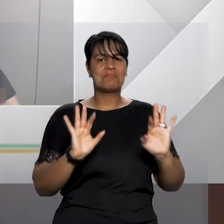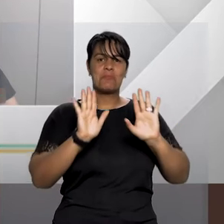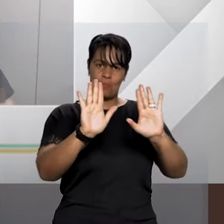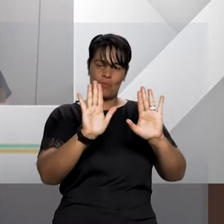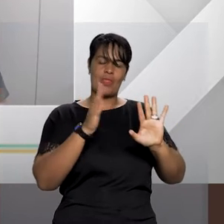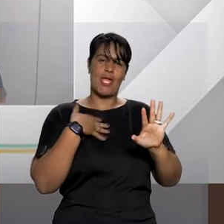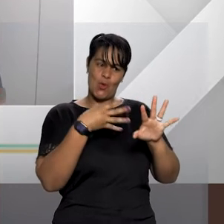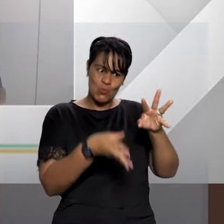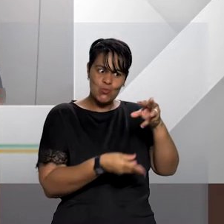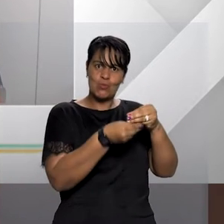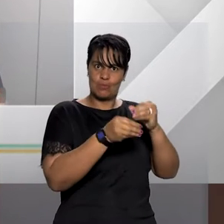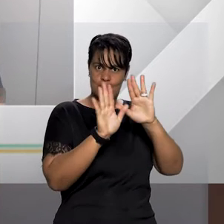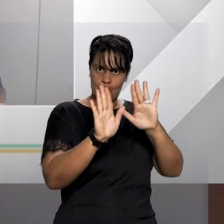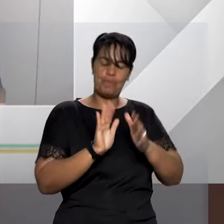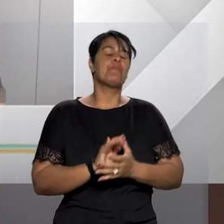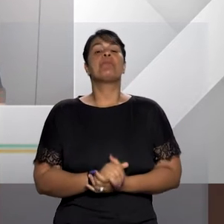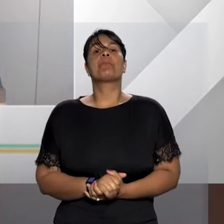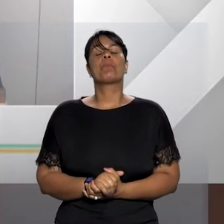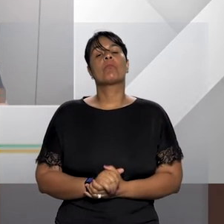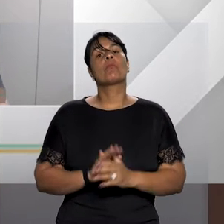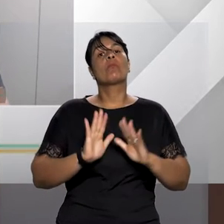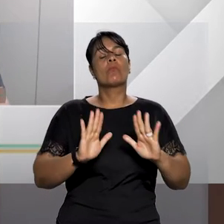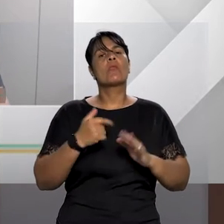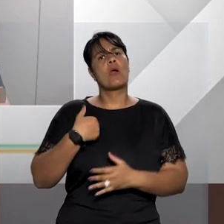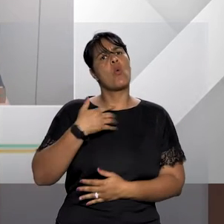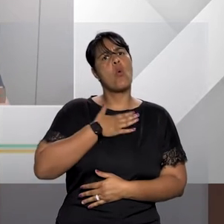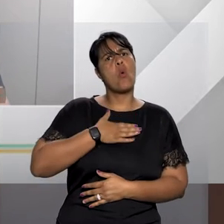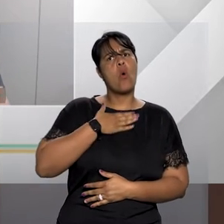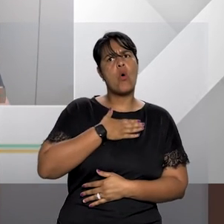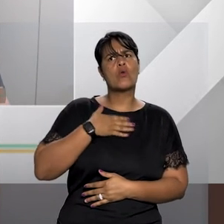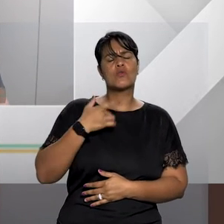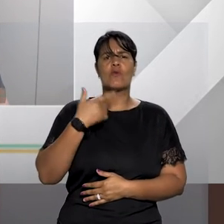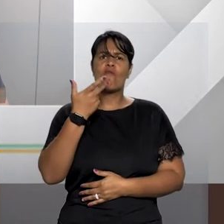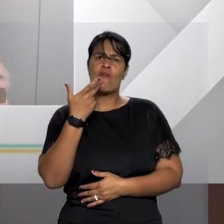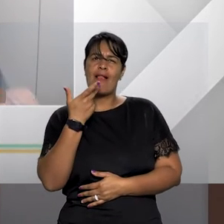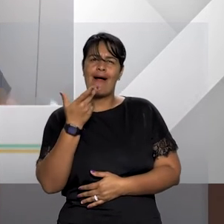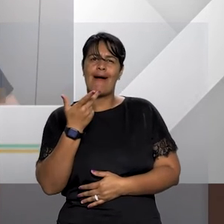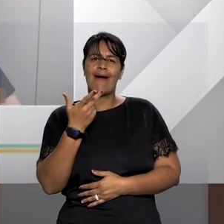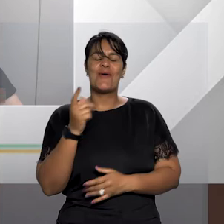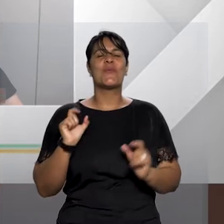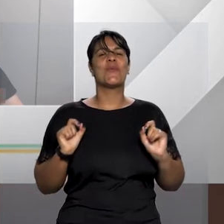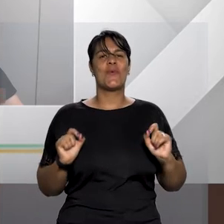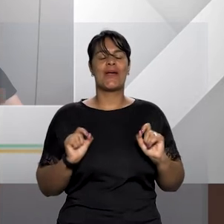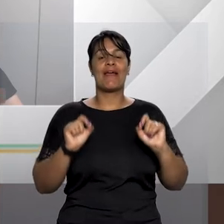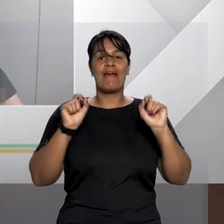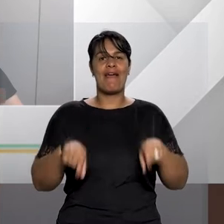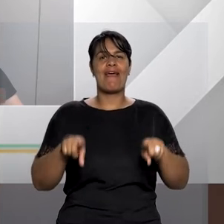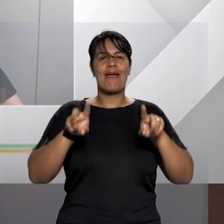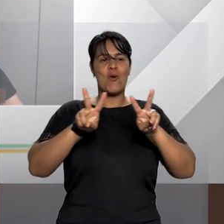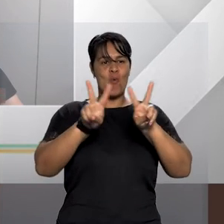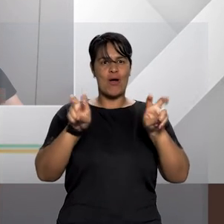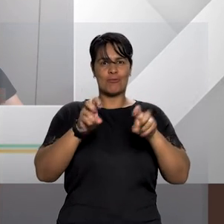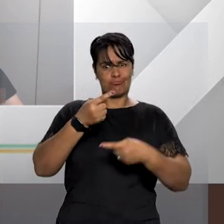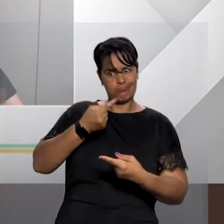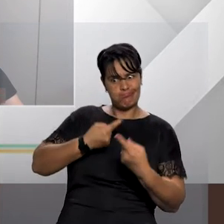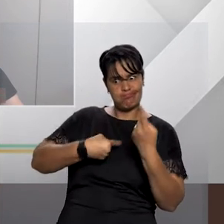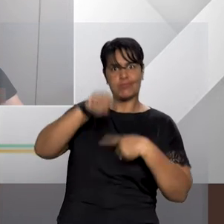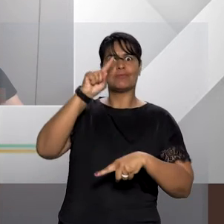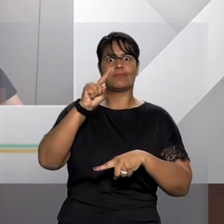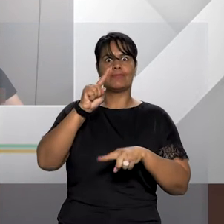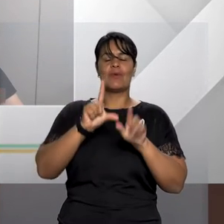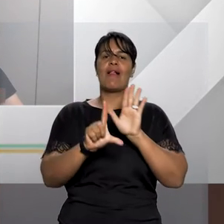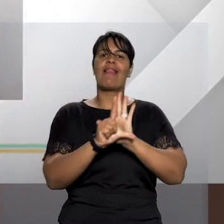um dos pontos que eu sempre gosto de bater nessa tecla do aspecto revolucionário da Lei Maria da Penha.